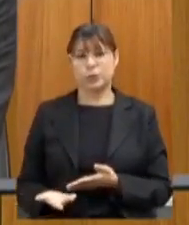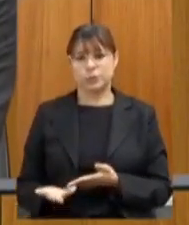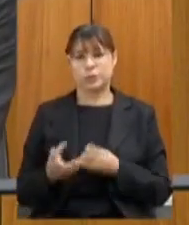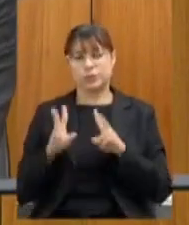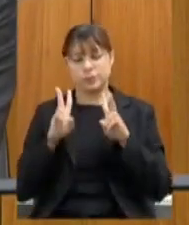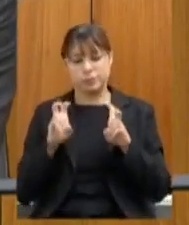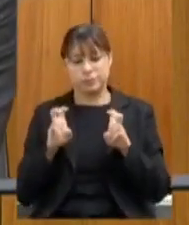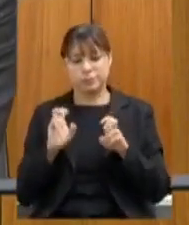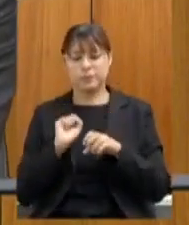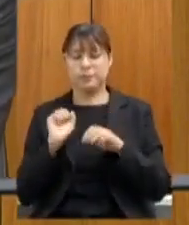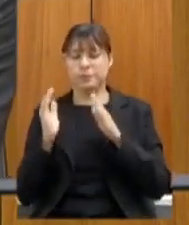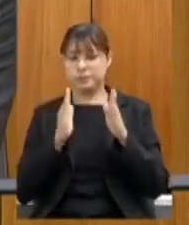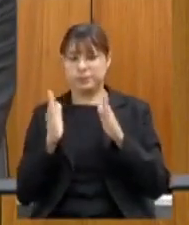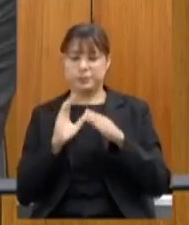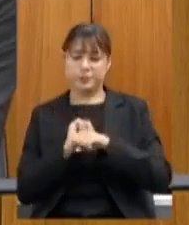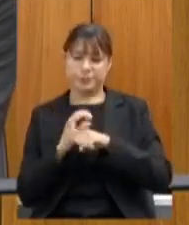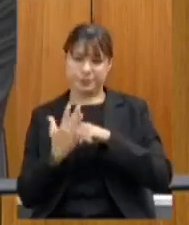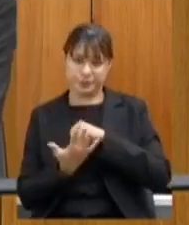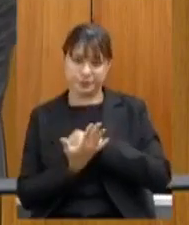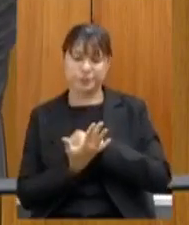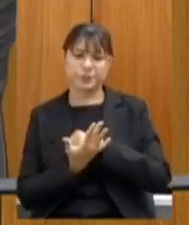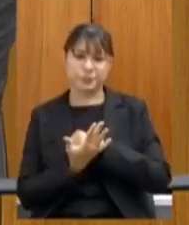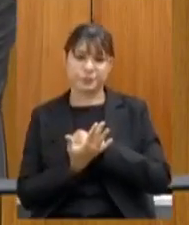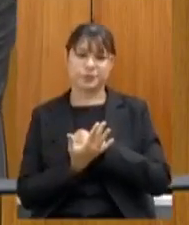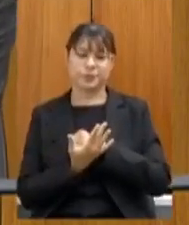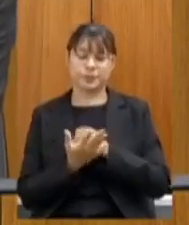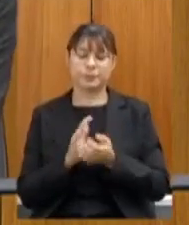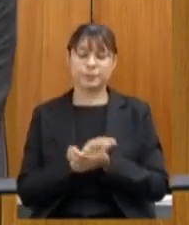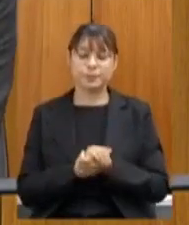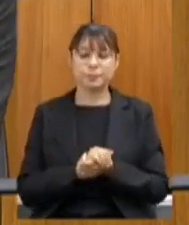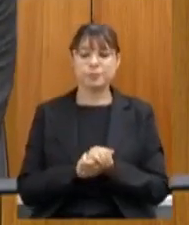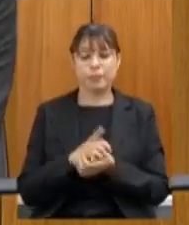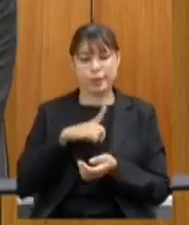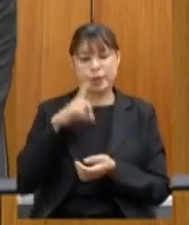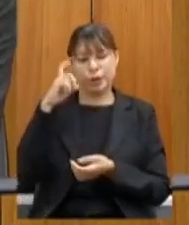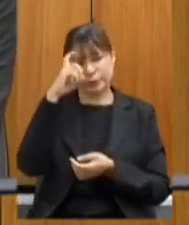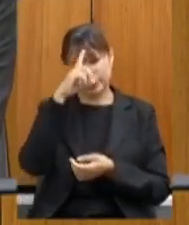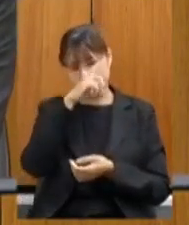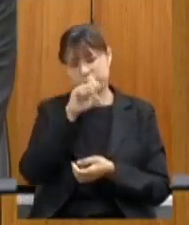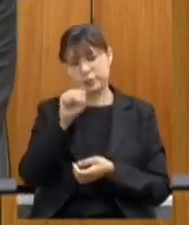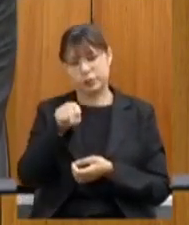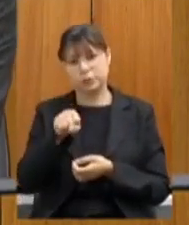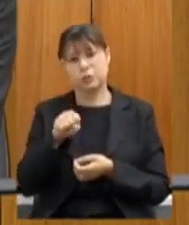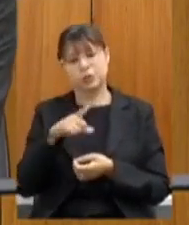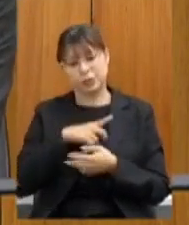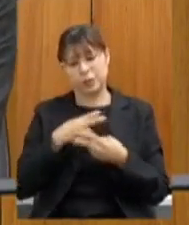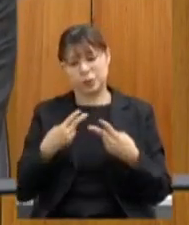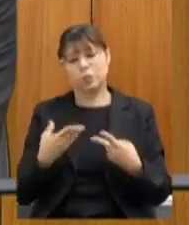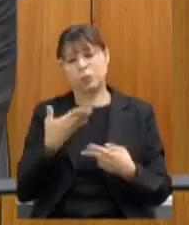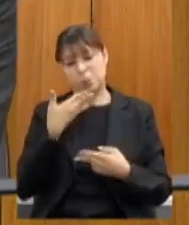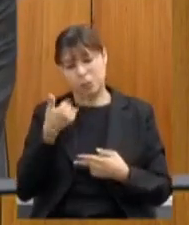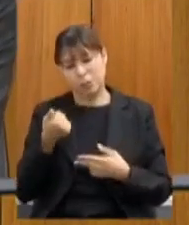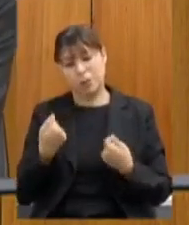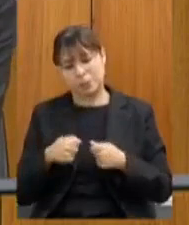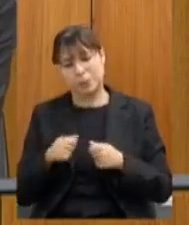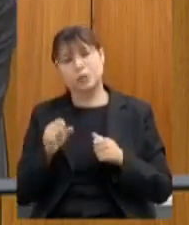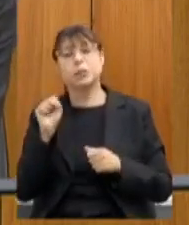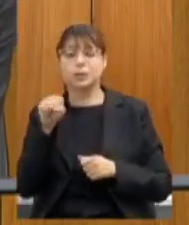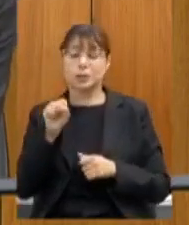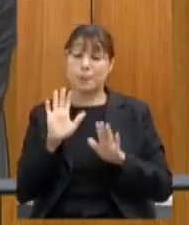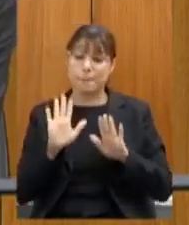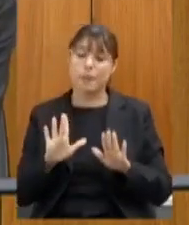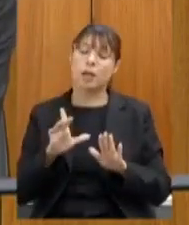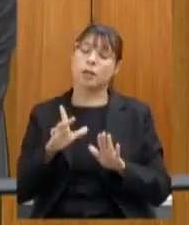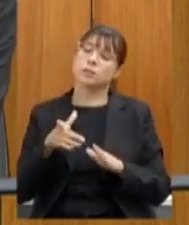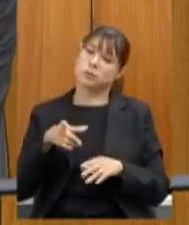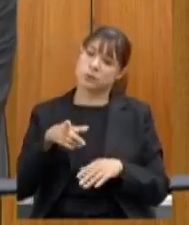refere à pandemia e nessa chegada nas escolas com toda dificuldade geral que melhorar sim mas foi feito um trabalho e está